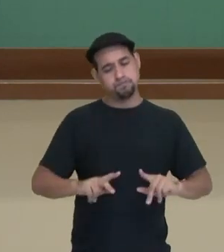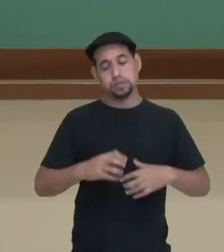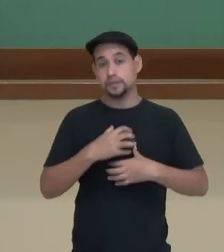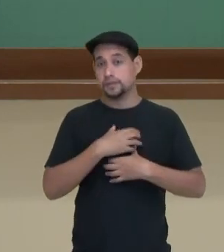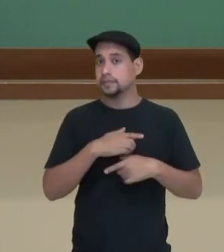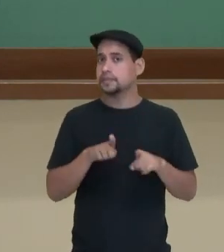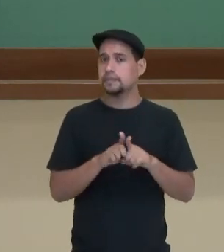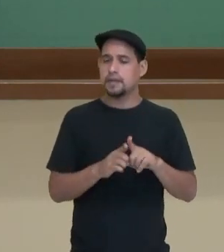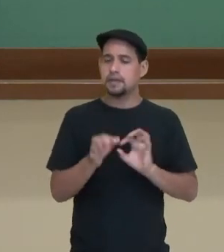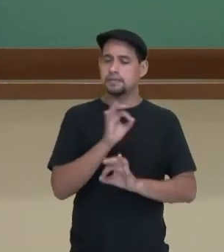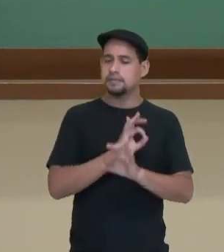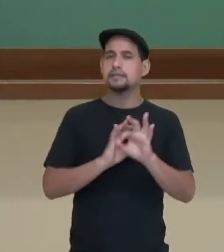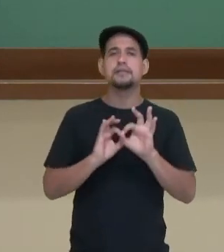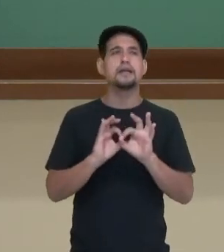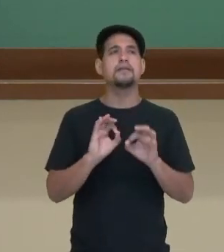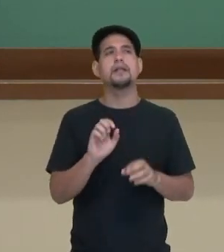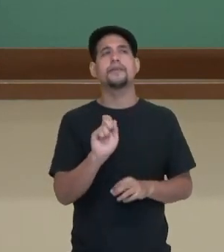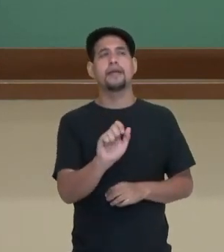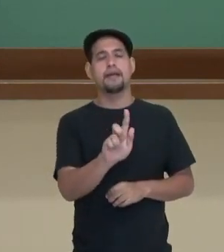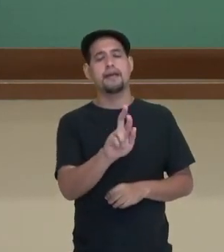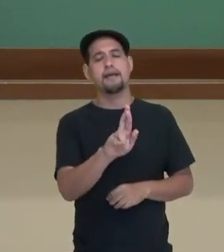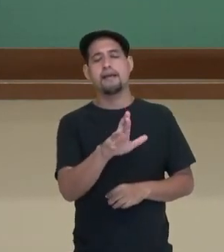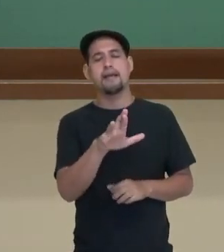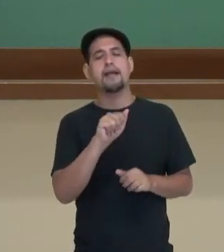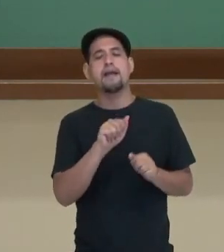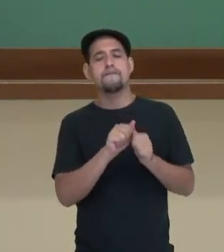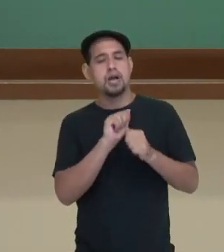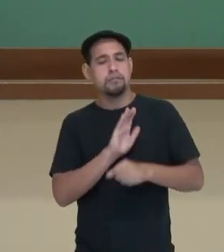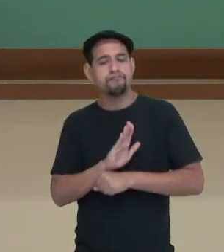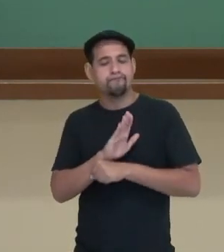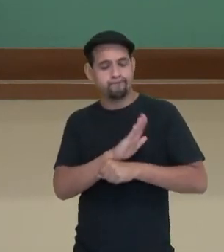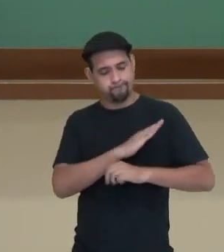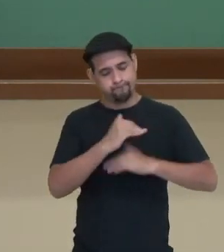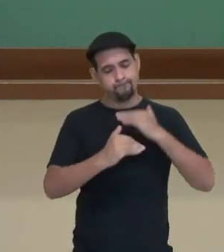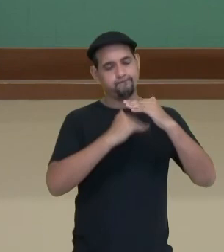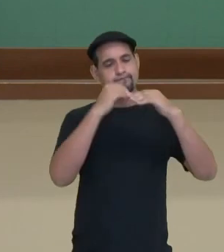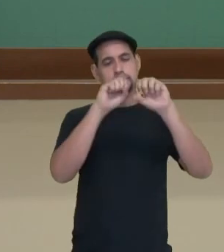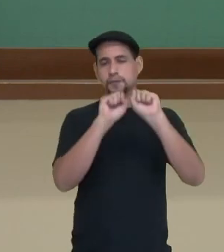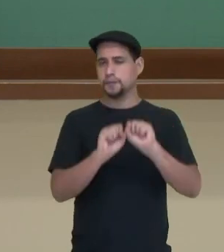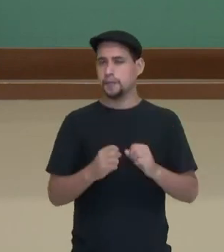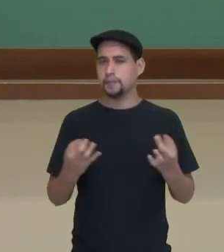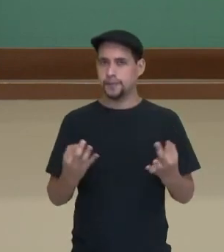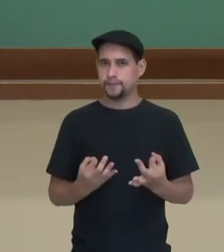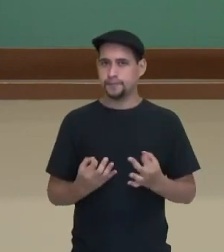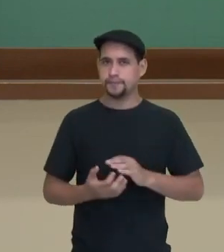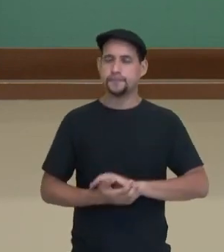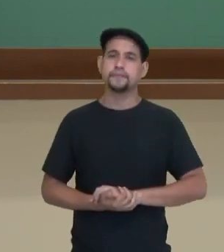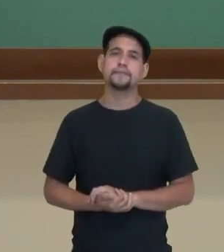e as células da glia, que vão ajudar nesse sistema nervoso.